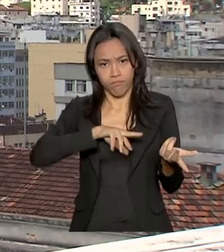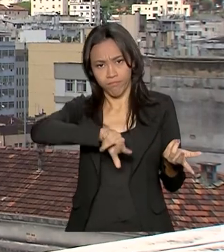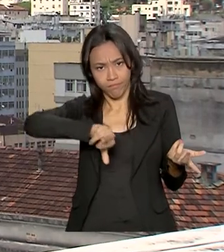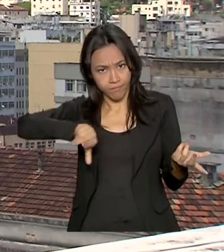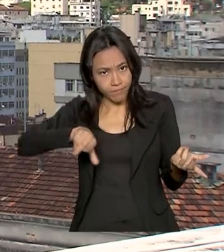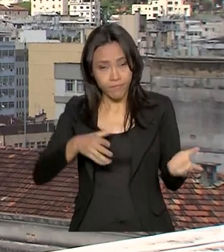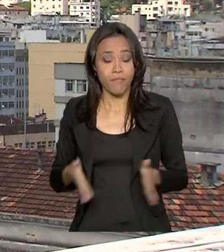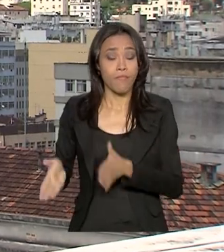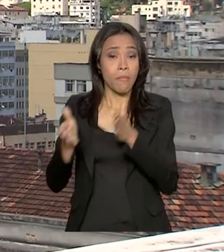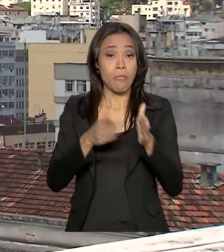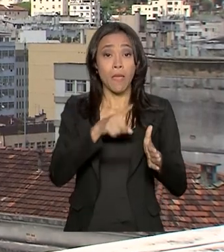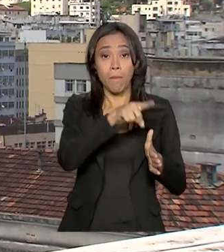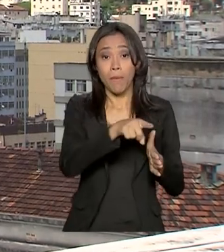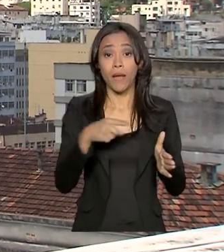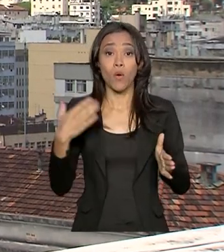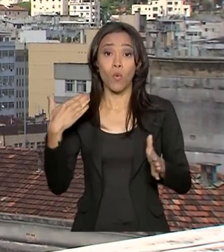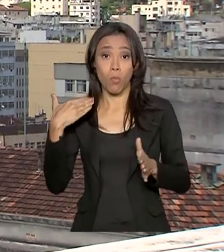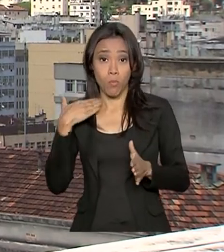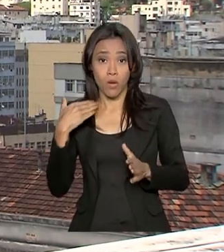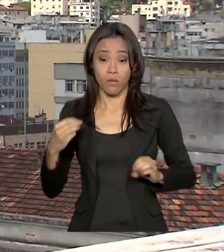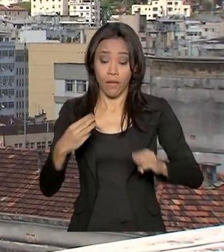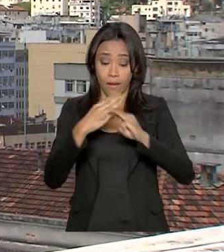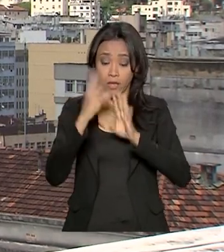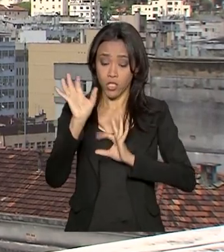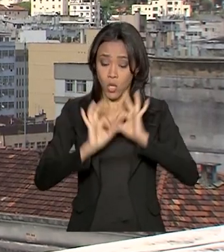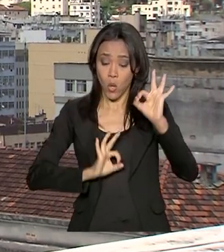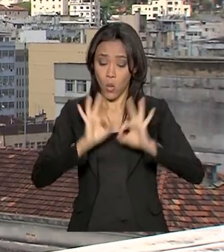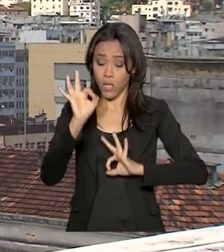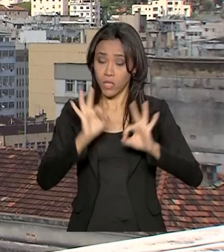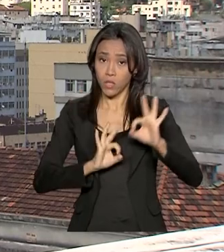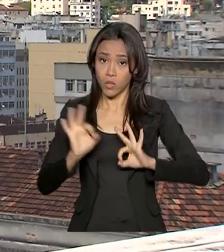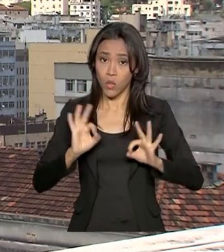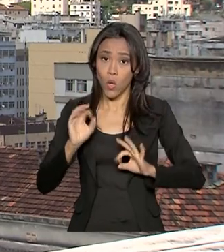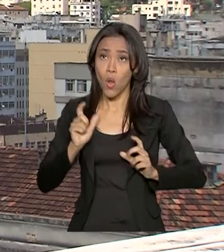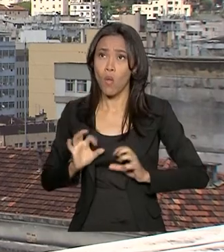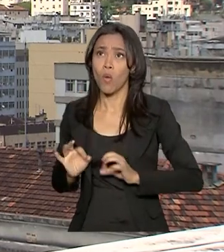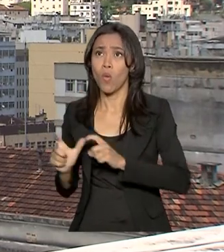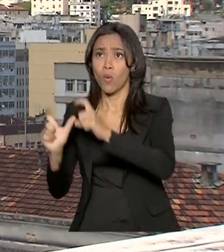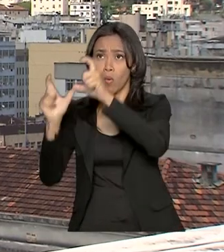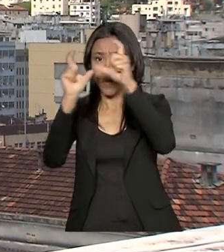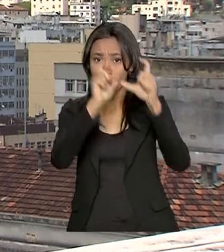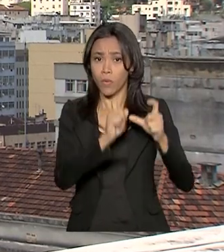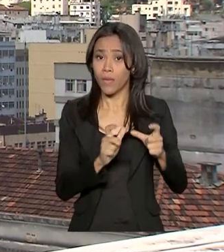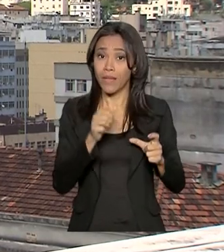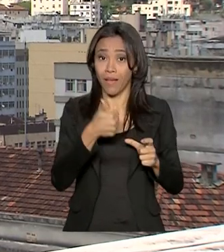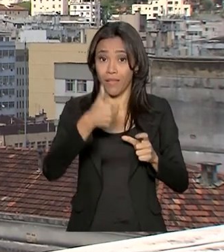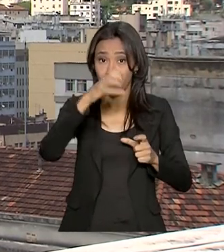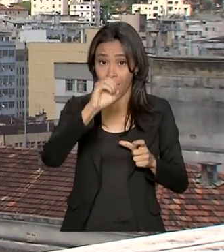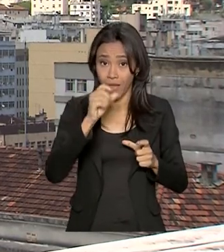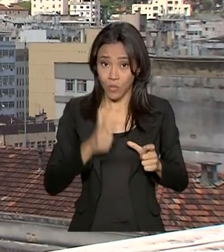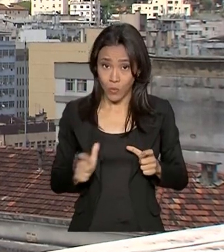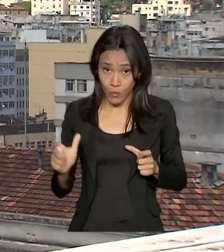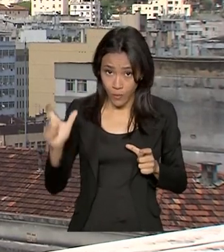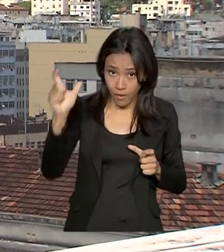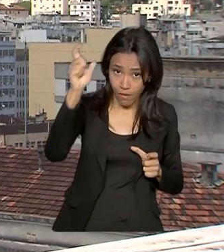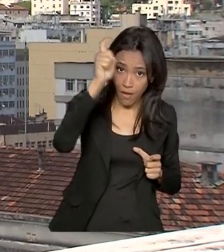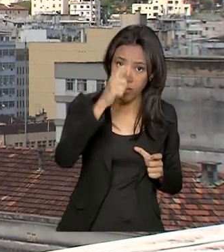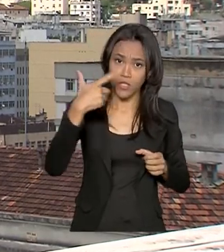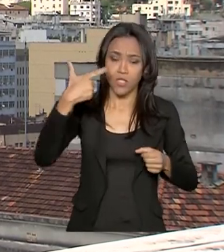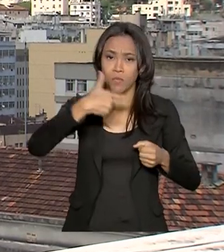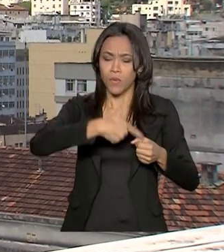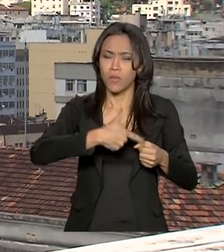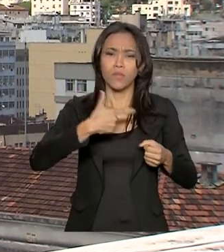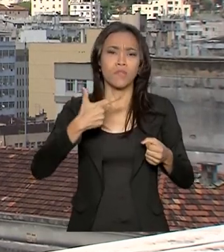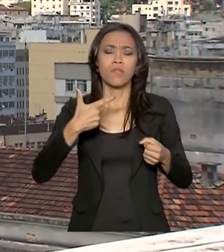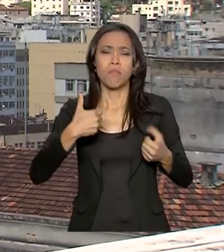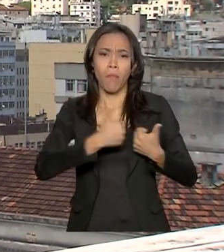Para atender os caminhoneiros, a Caixa montou postos em 10 pontos, são postos de combustíveis em todo o país. O